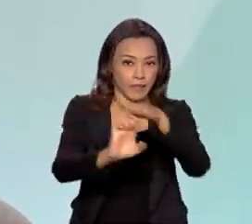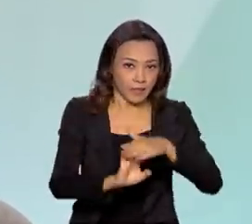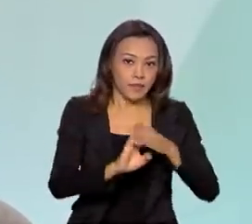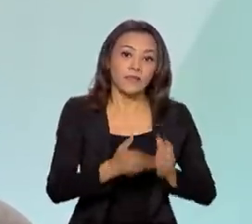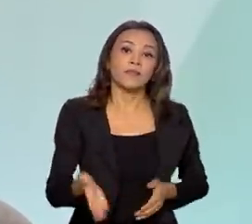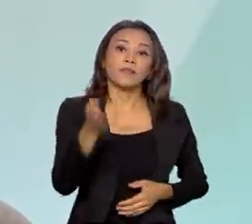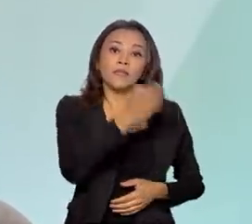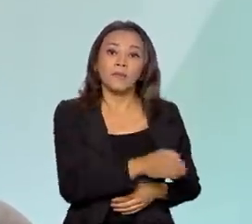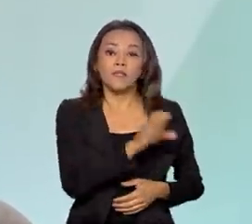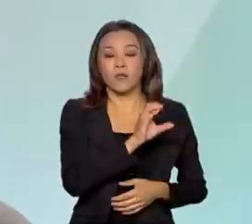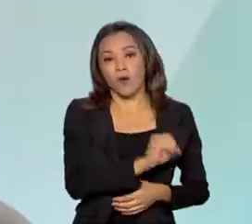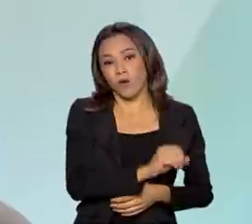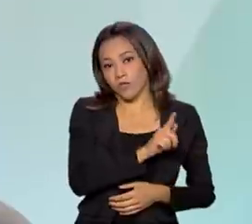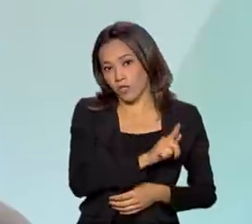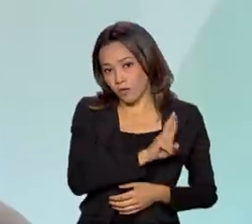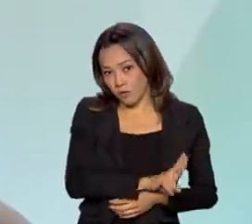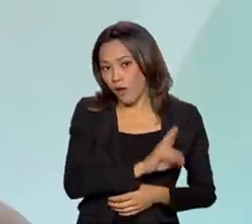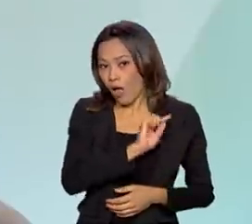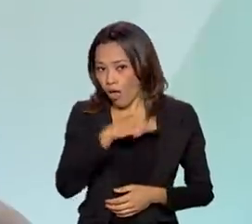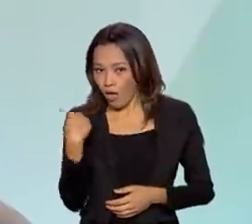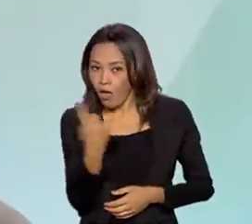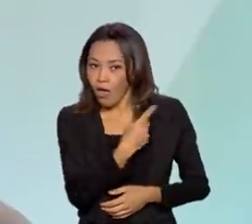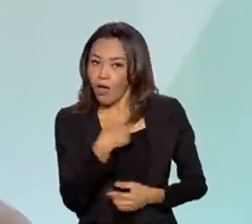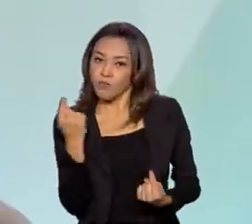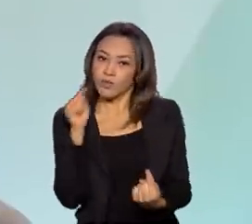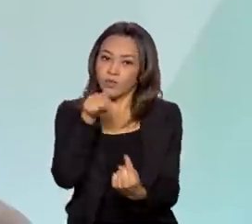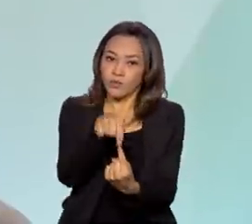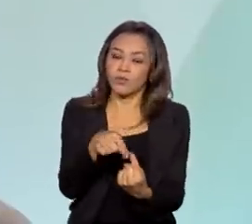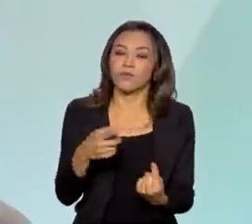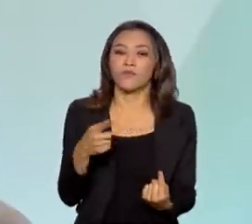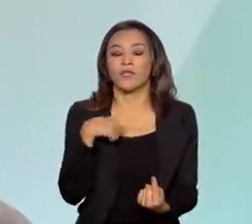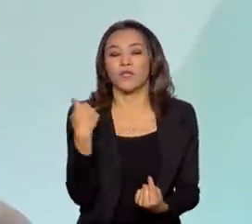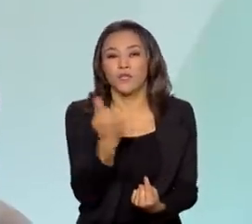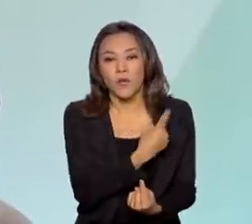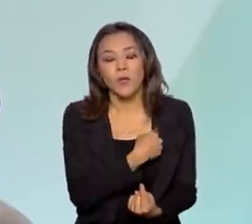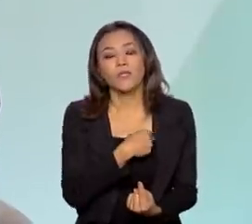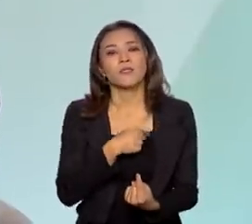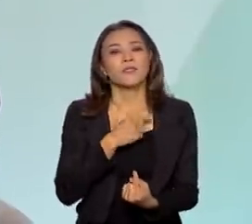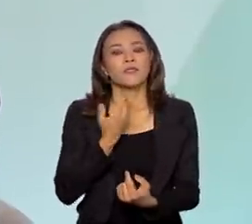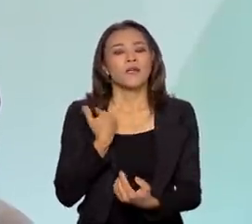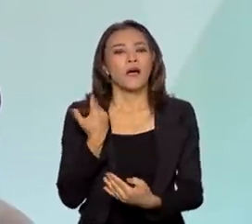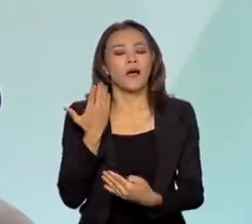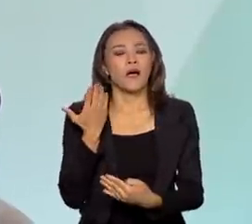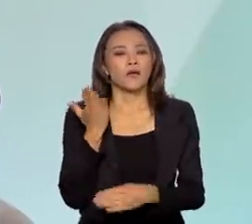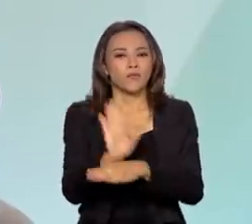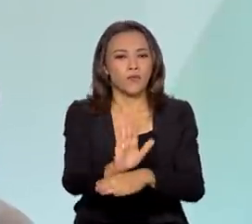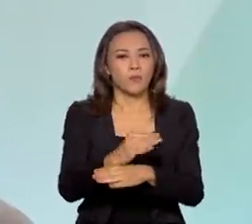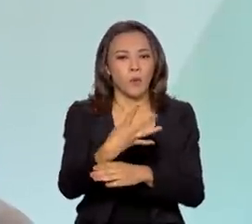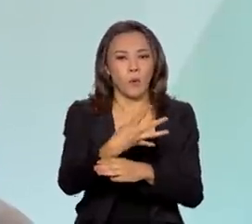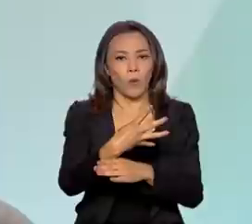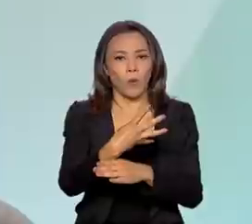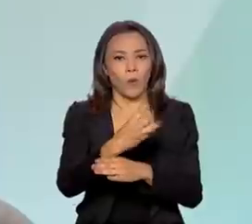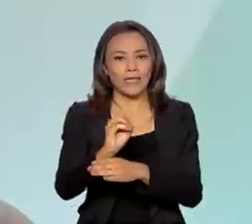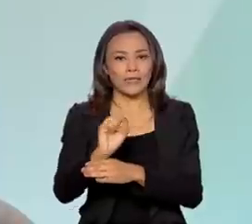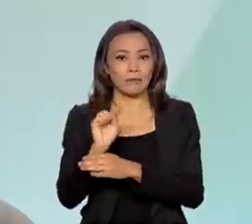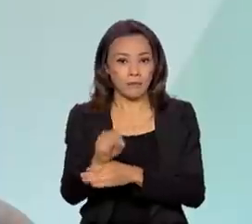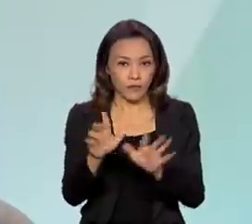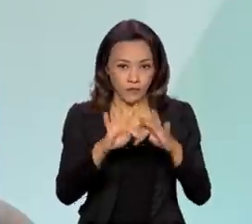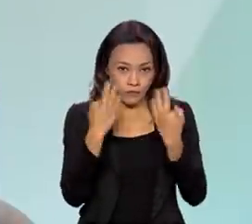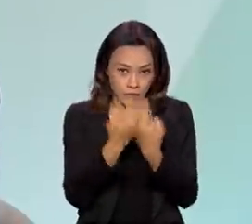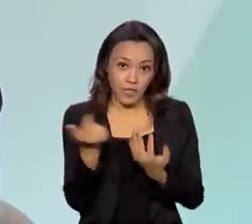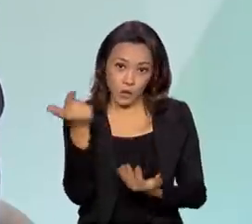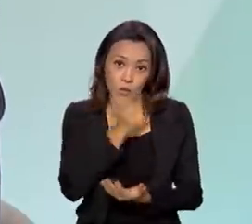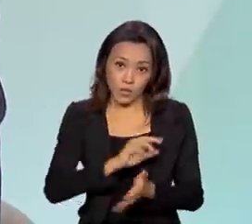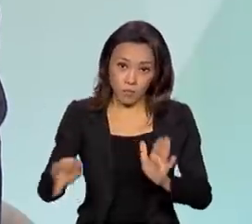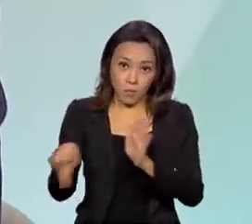OGU. Esse é o nosso objetivo e atendemos ao redor de 400 mil famílias que, além da regularização